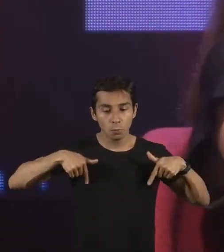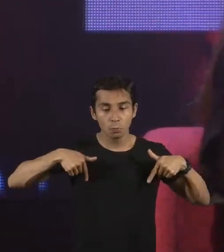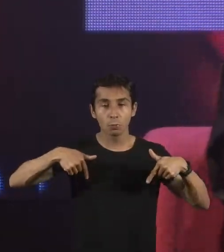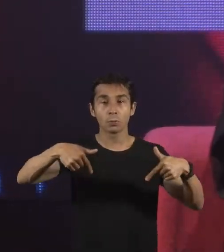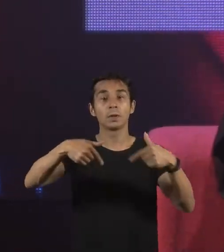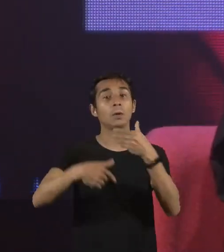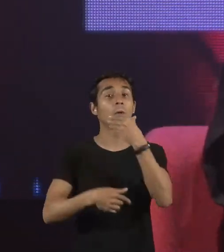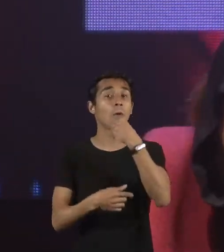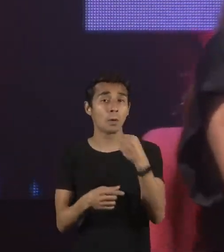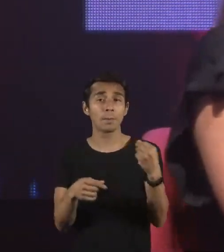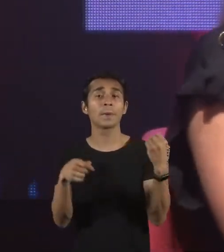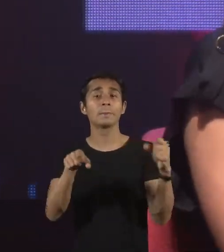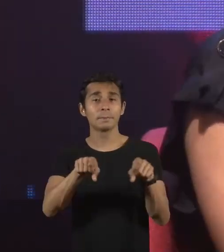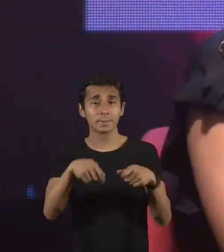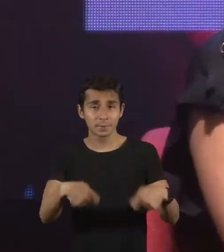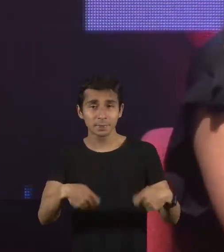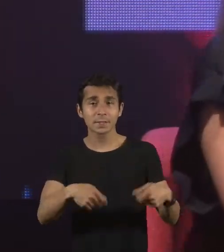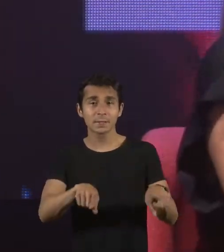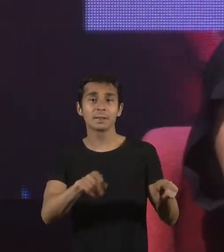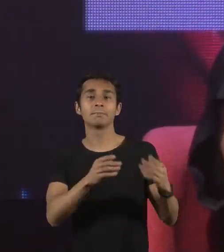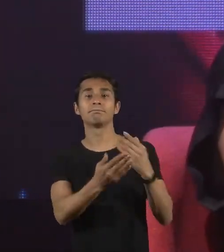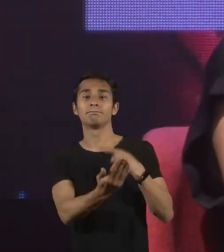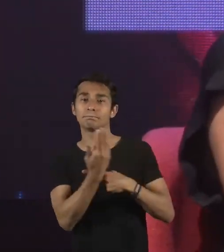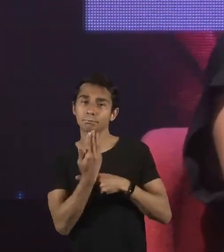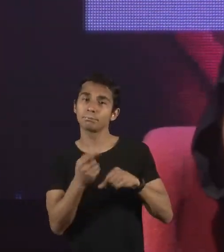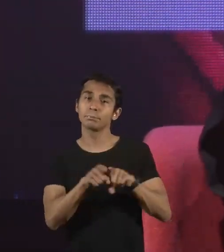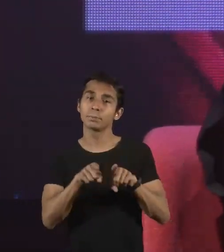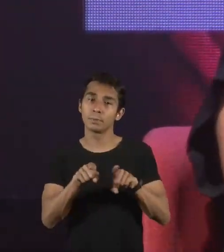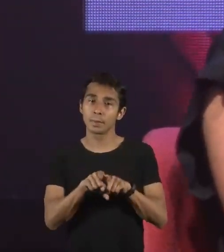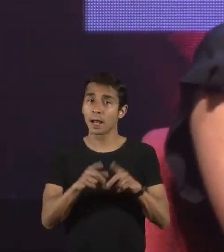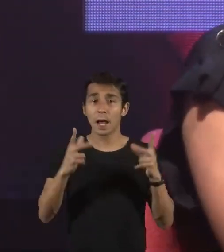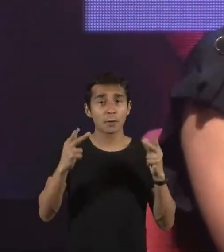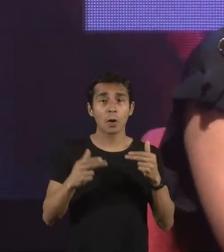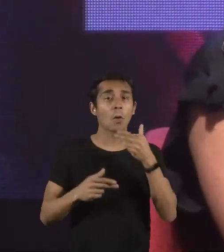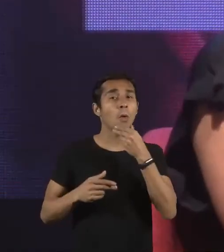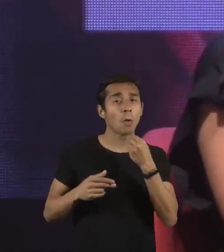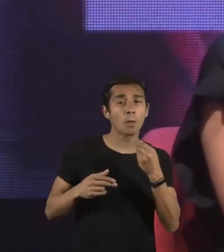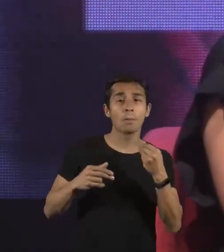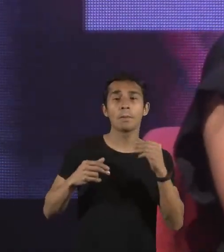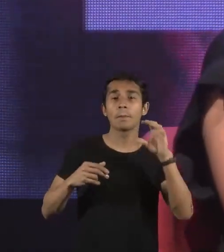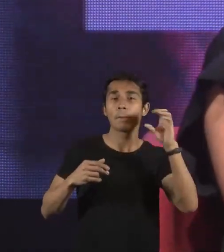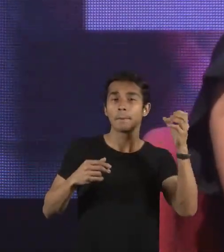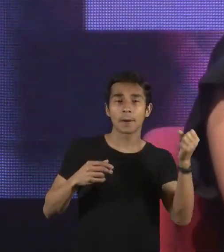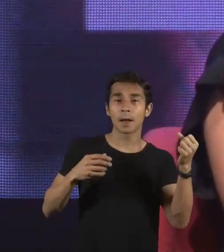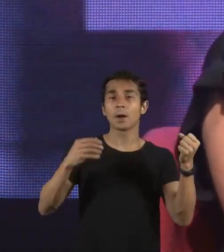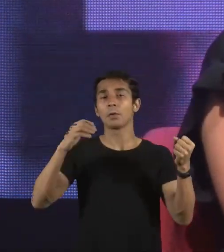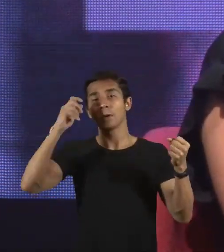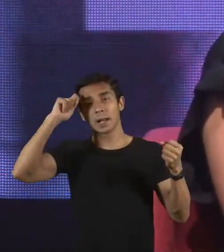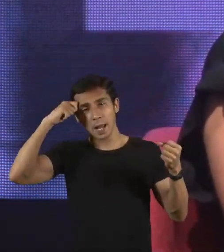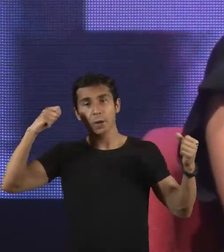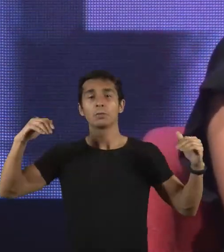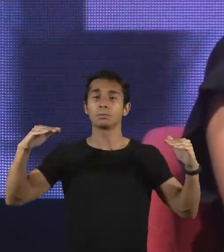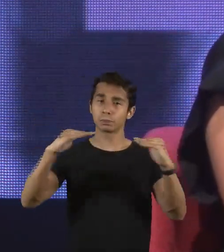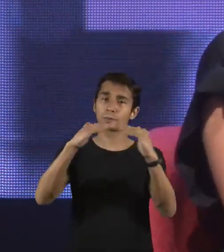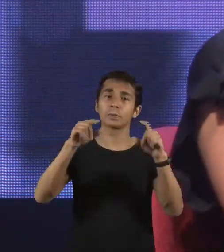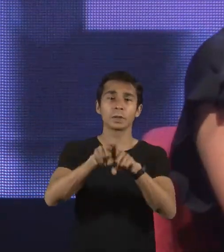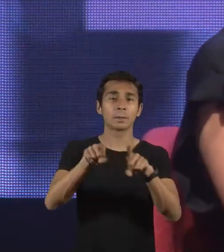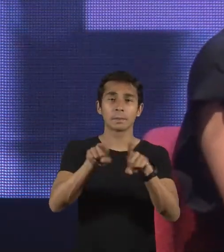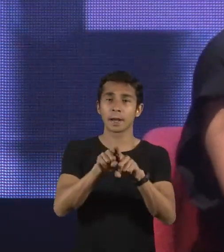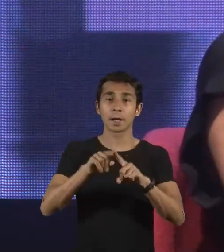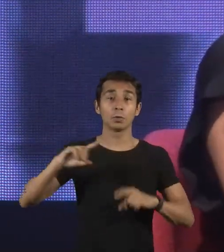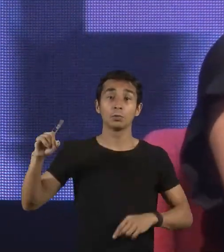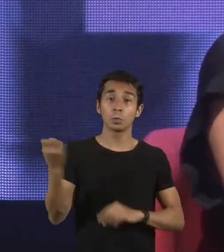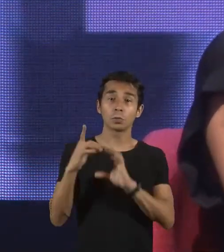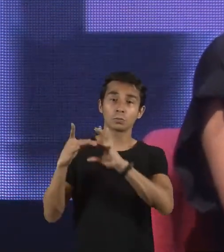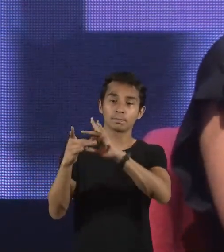assim como o branco tem que ajudar no étnico-racial e o hétero nessa causa, então, eu acredito que todos nós